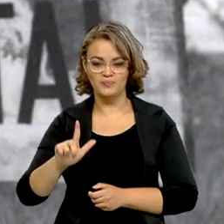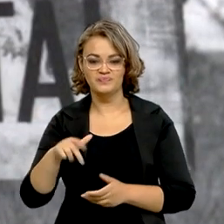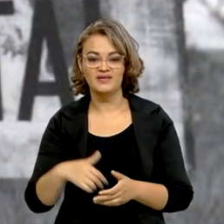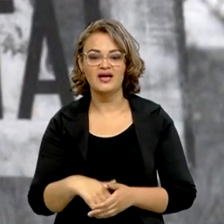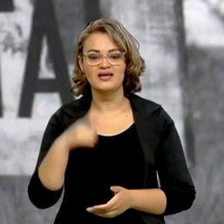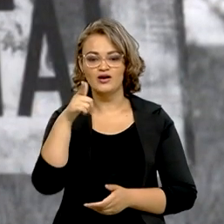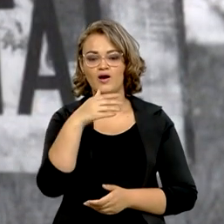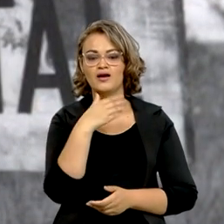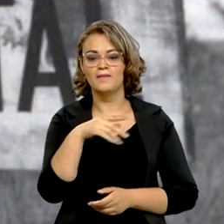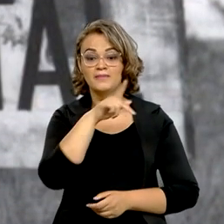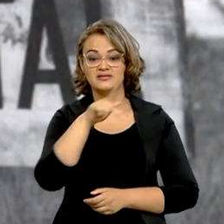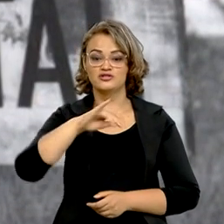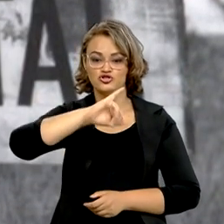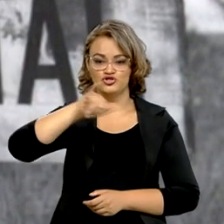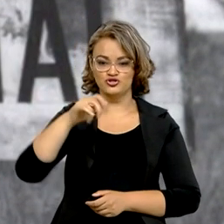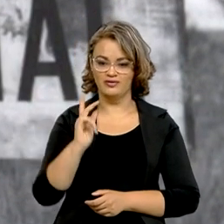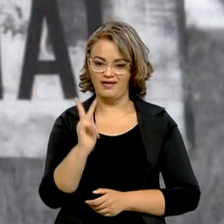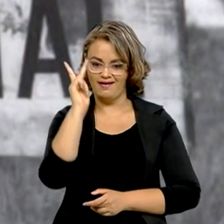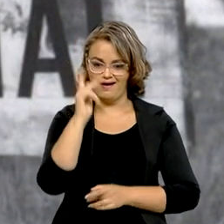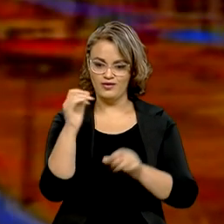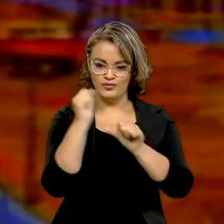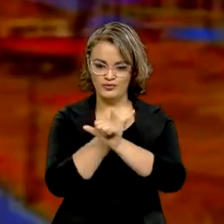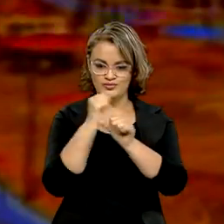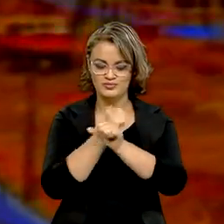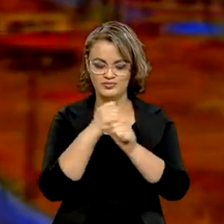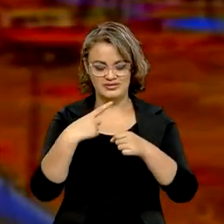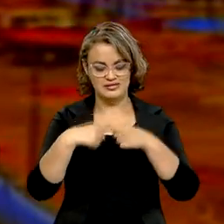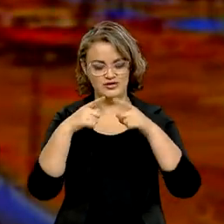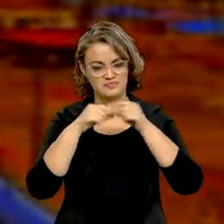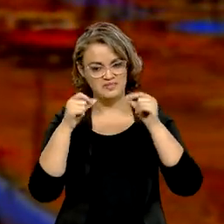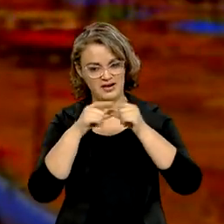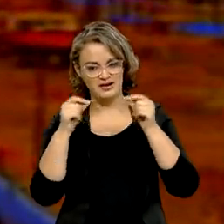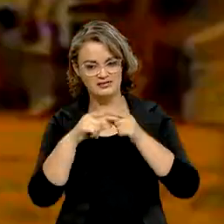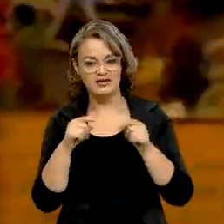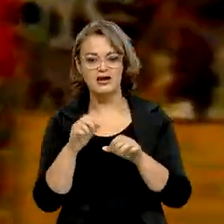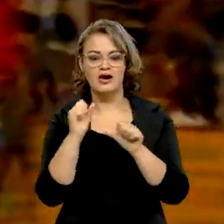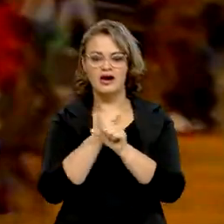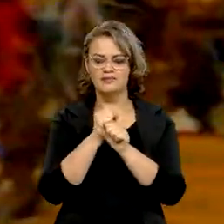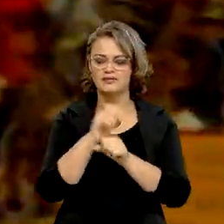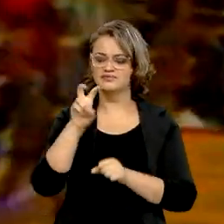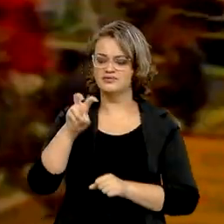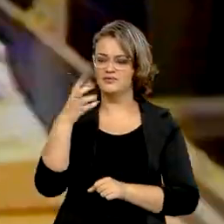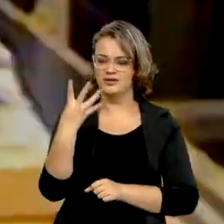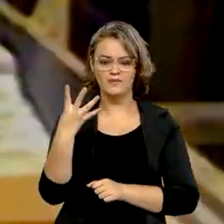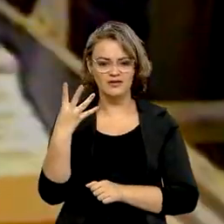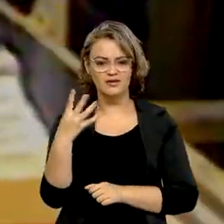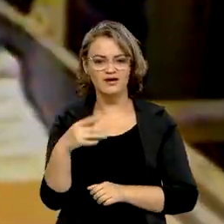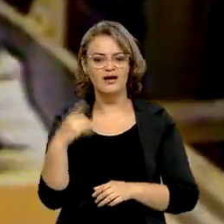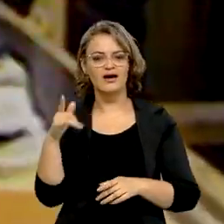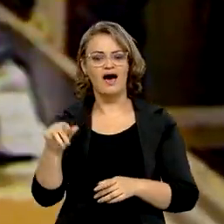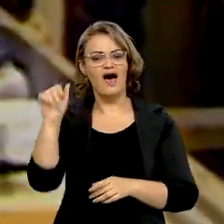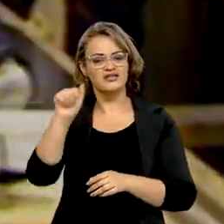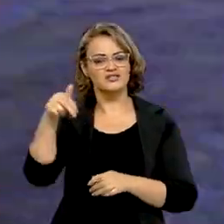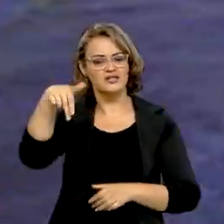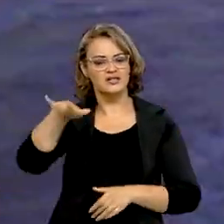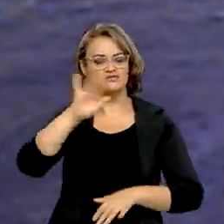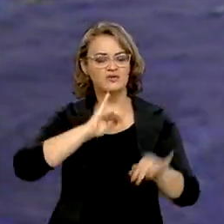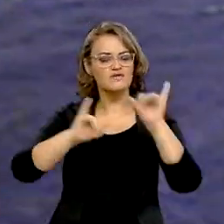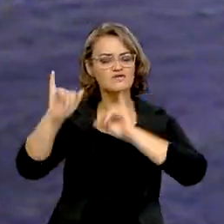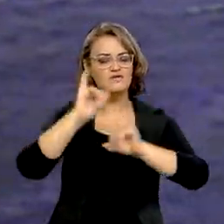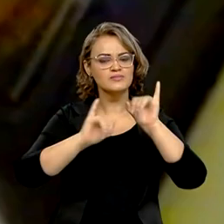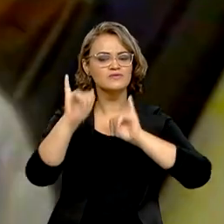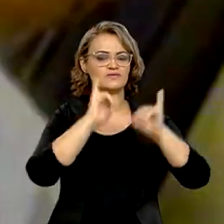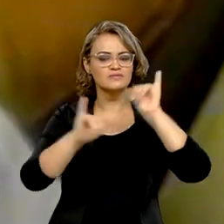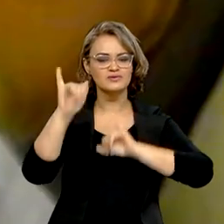Juscelino Kubitschek, durante a construção da capital. Por 54 anos foi assim, a Agência Nacional retratando fatos e